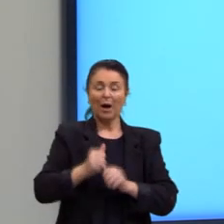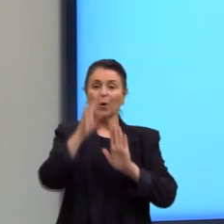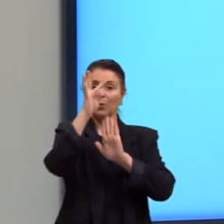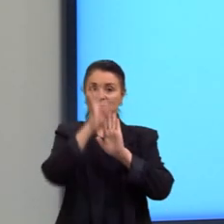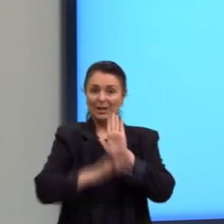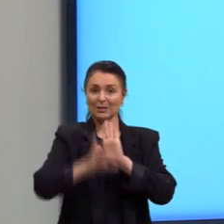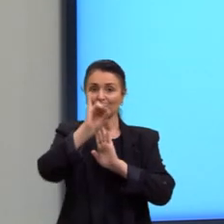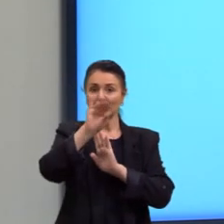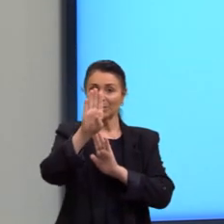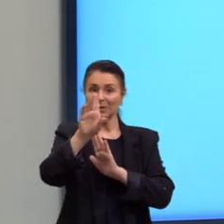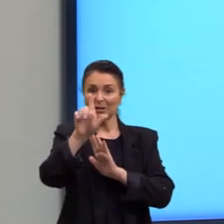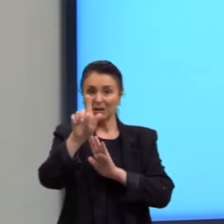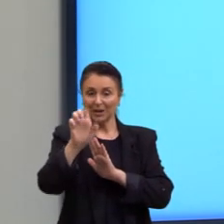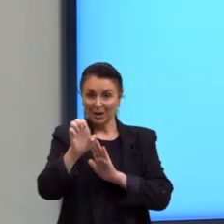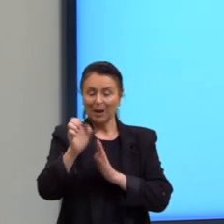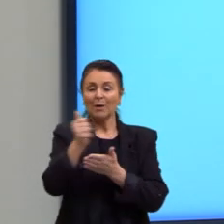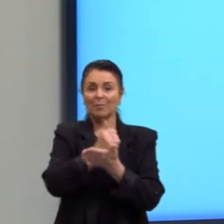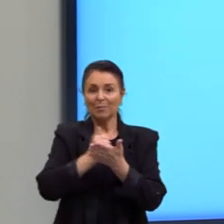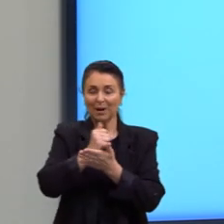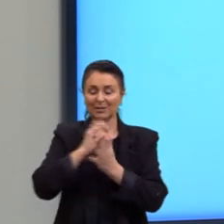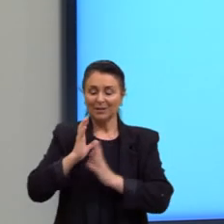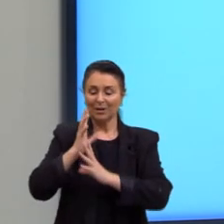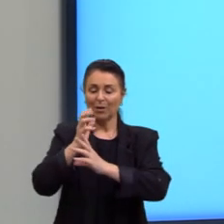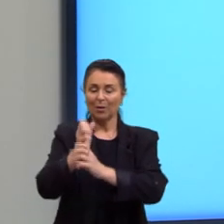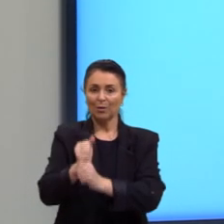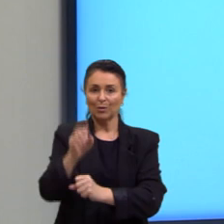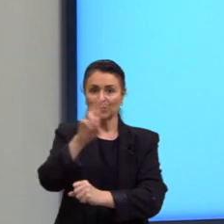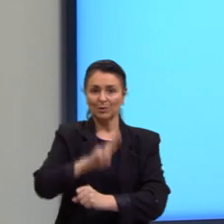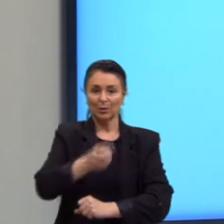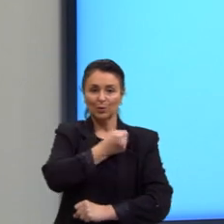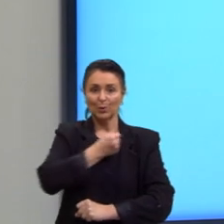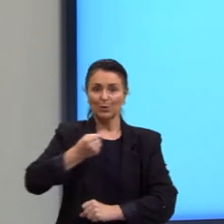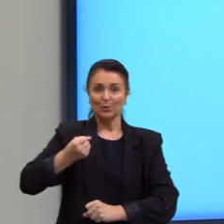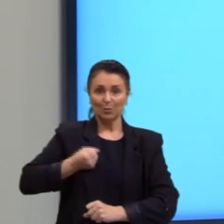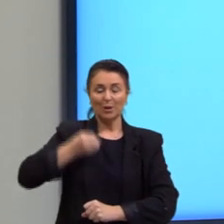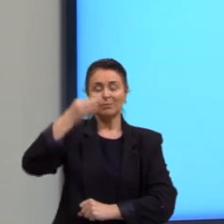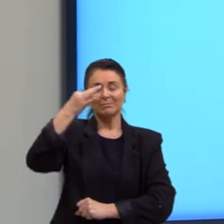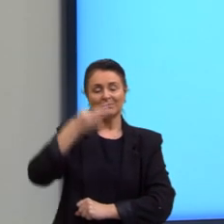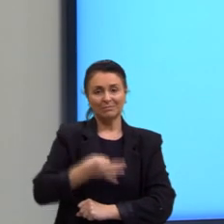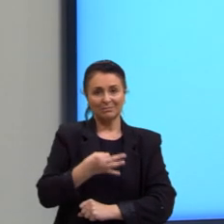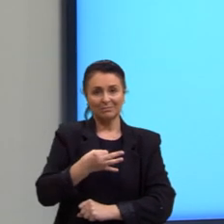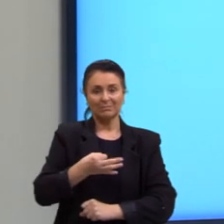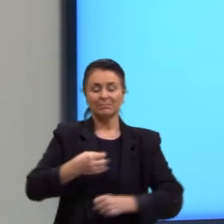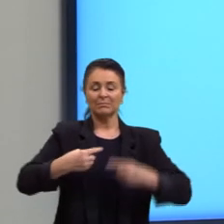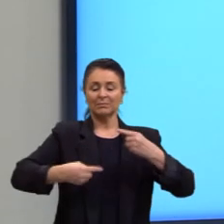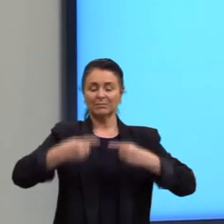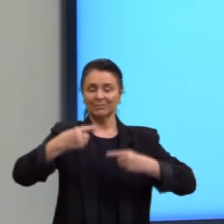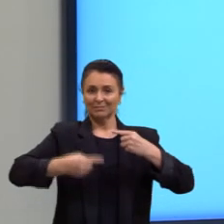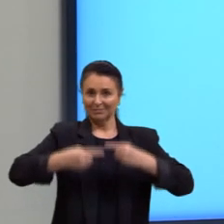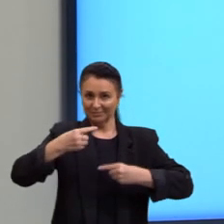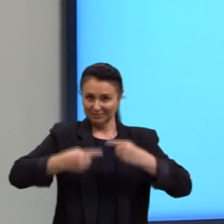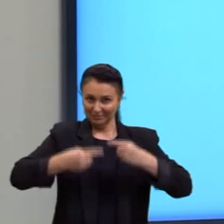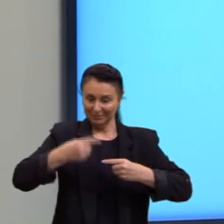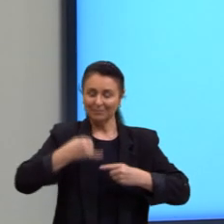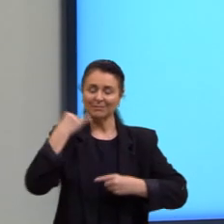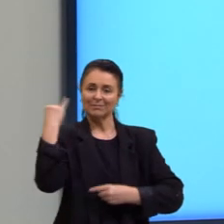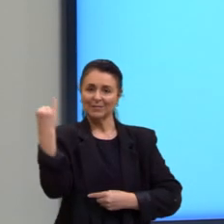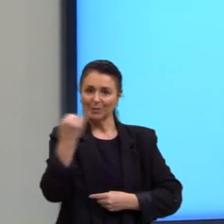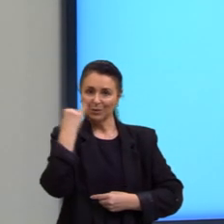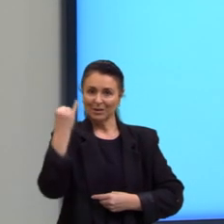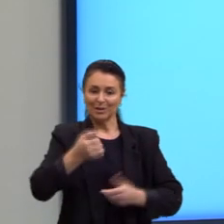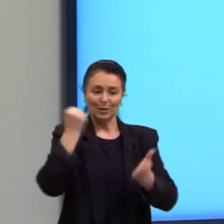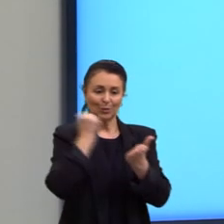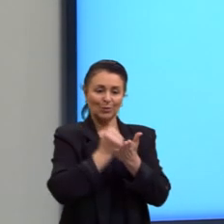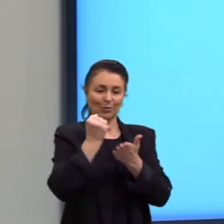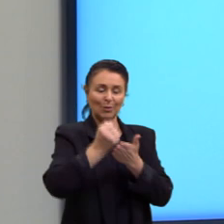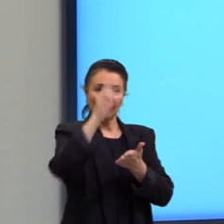para embasar a conclusão a partir de números reais. Debates acerca da importância do documento